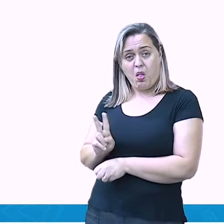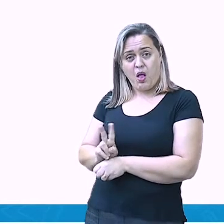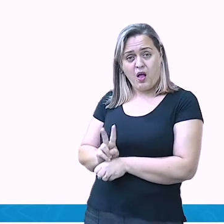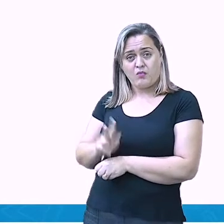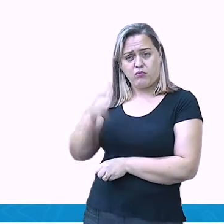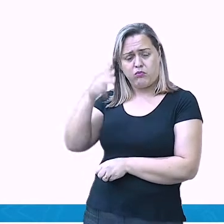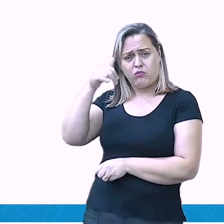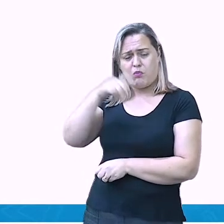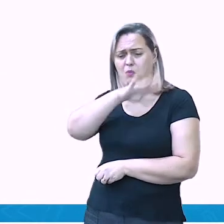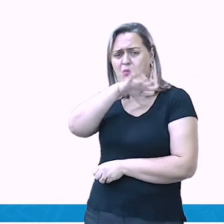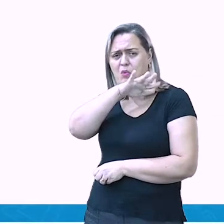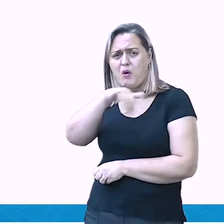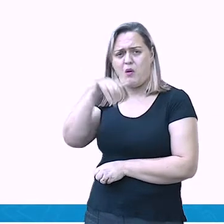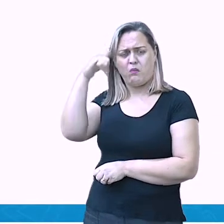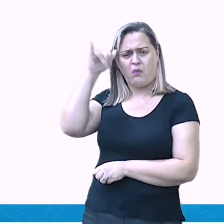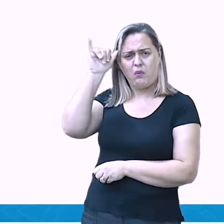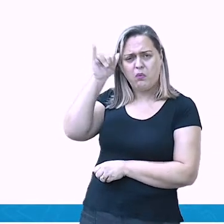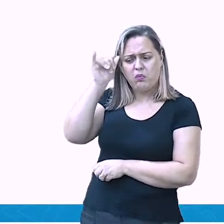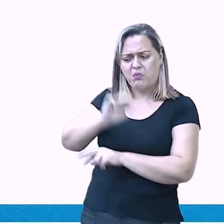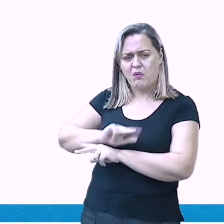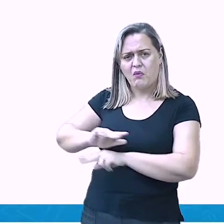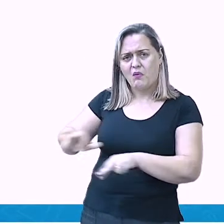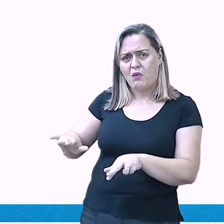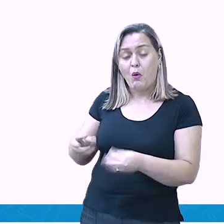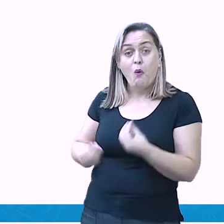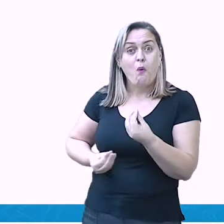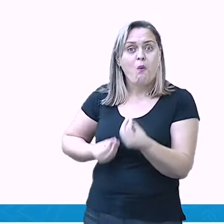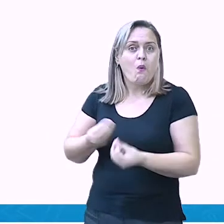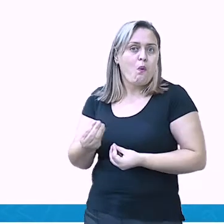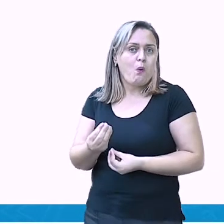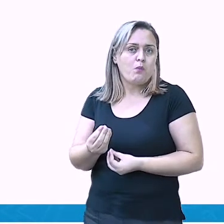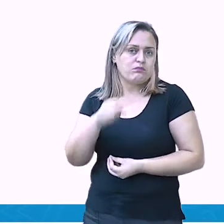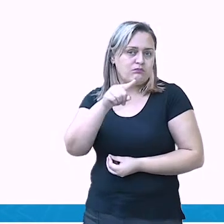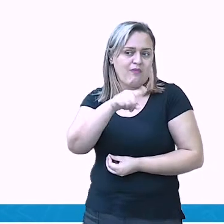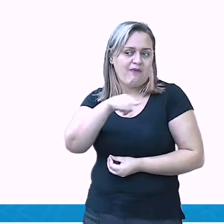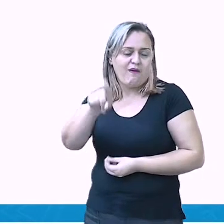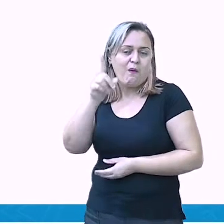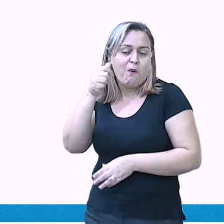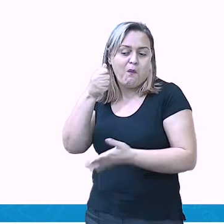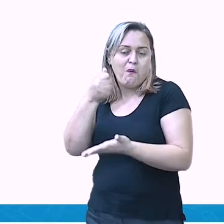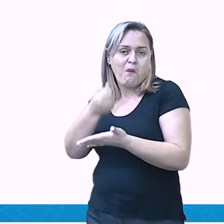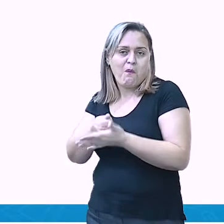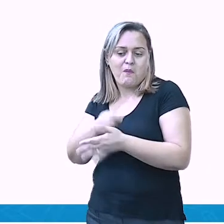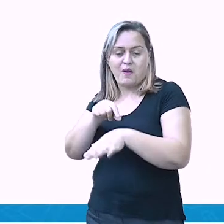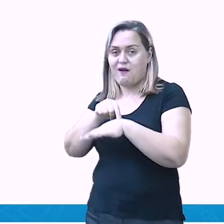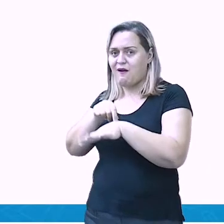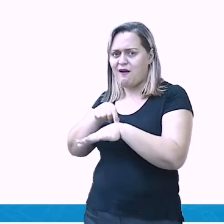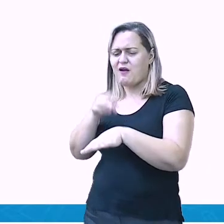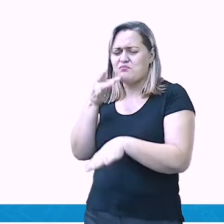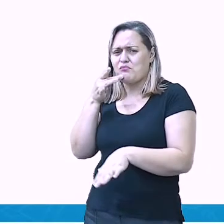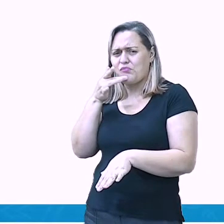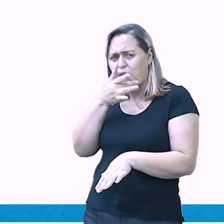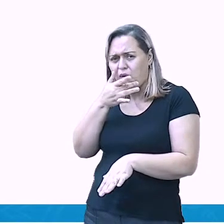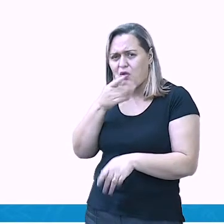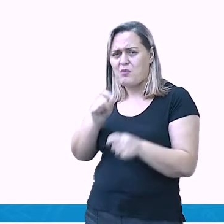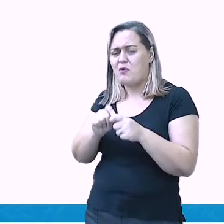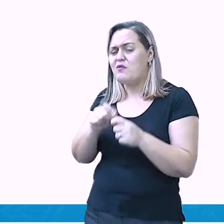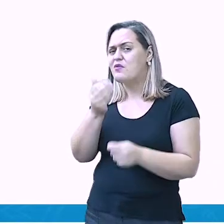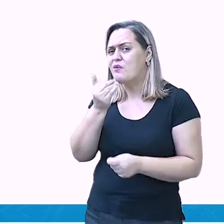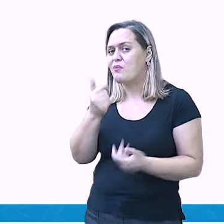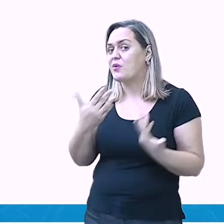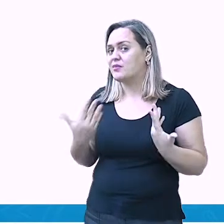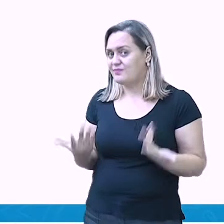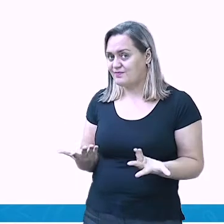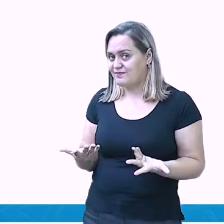não conseguiríamos ir até o açougue e comprar aquela carne deliciosa. Não é mesmo? Mas